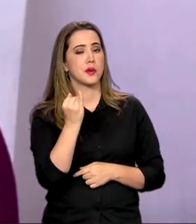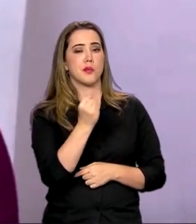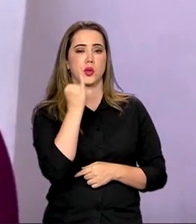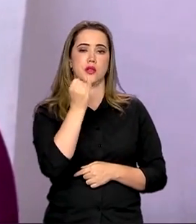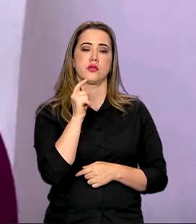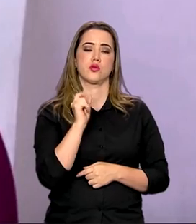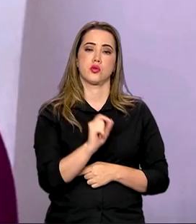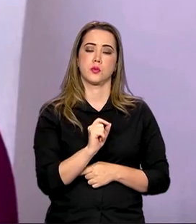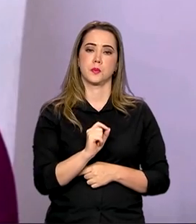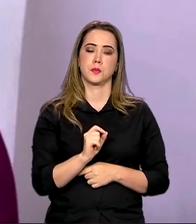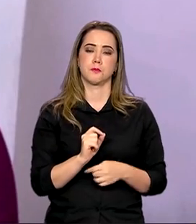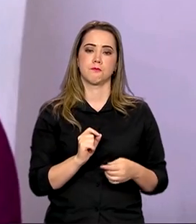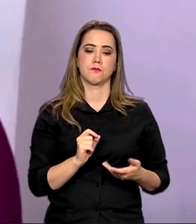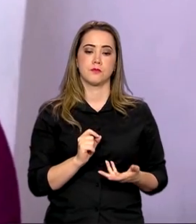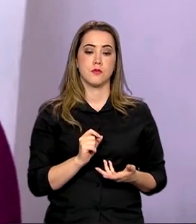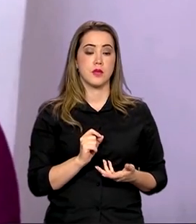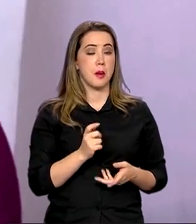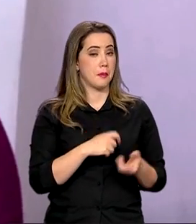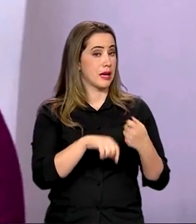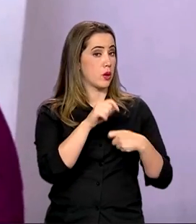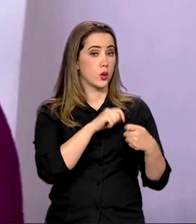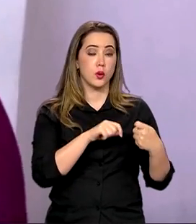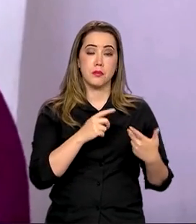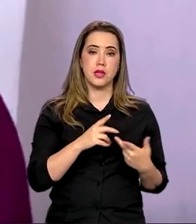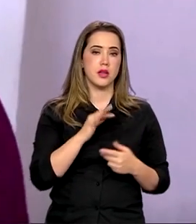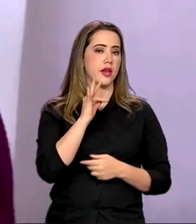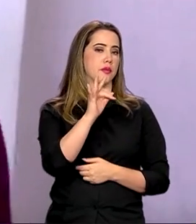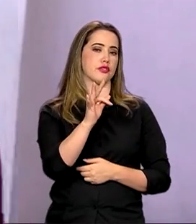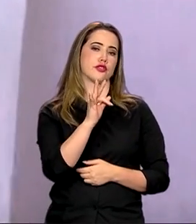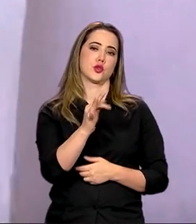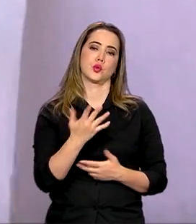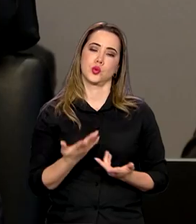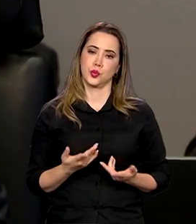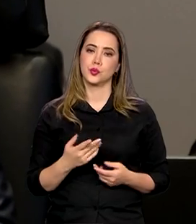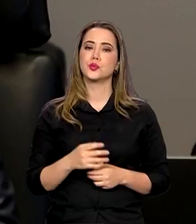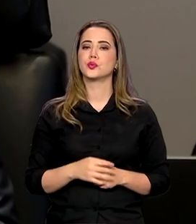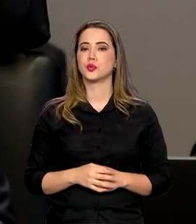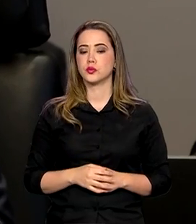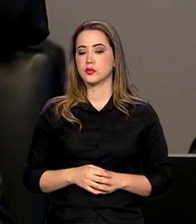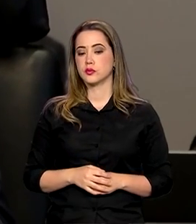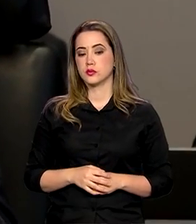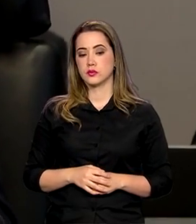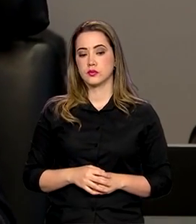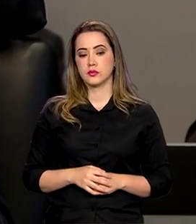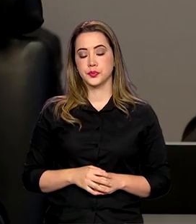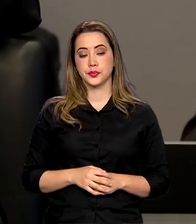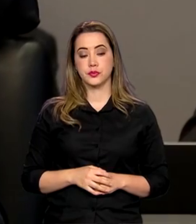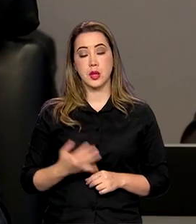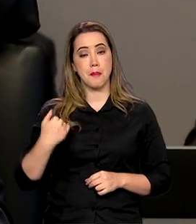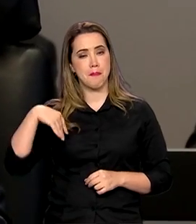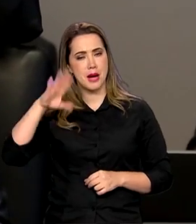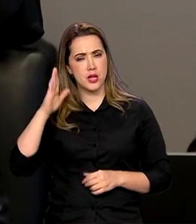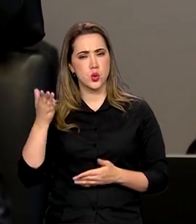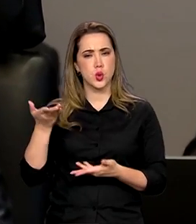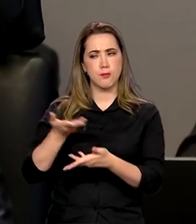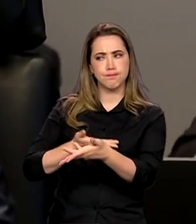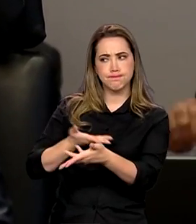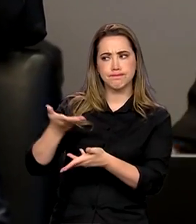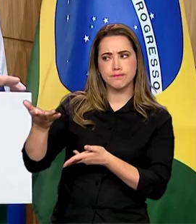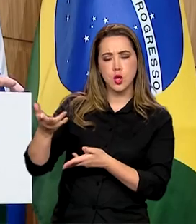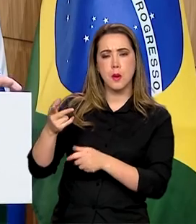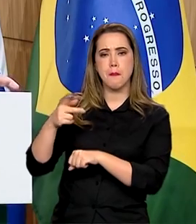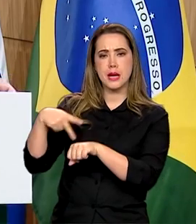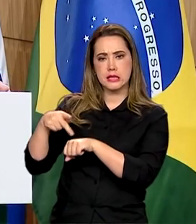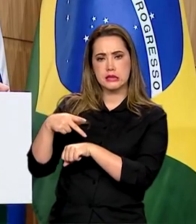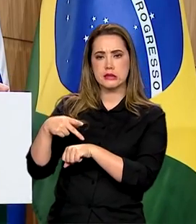para a economia e para o futuro dos países. Para além das trocas comerciais, China e